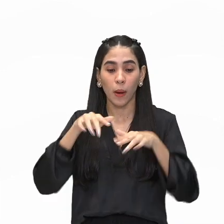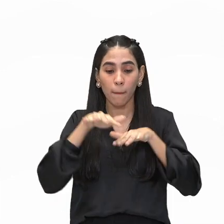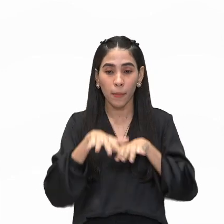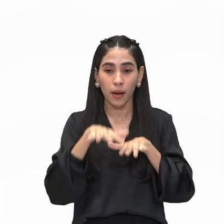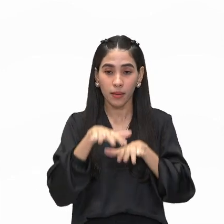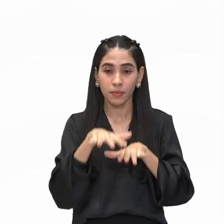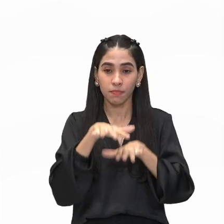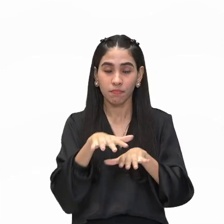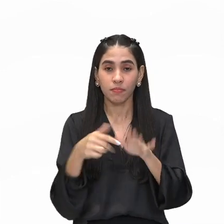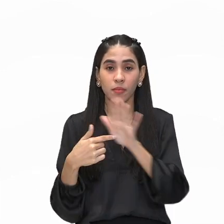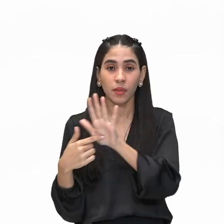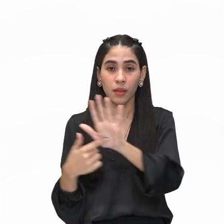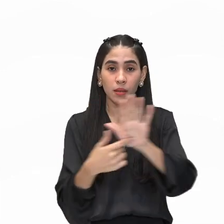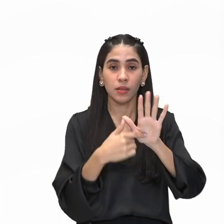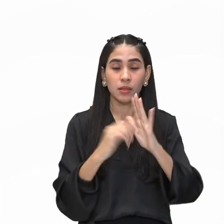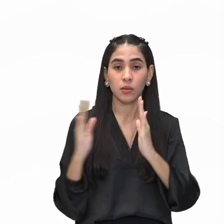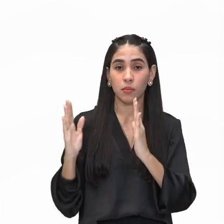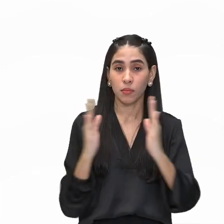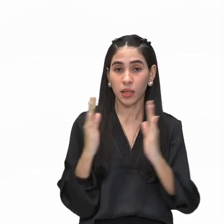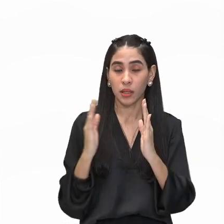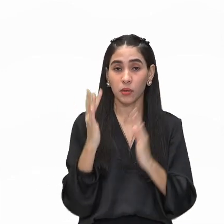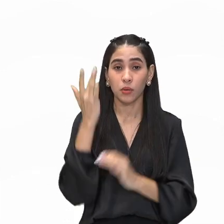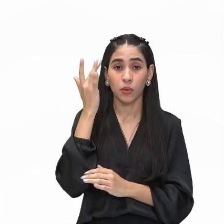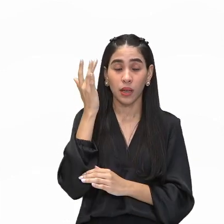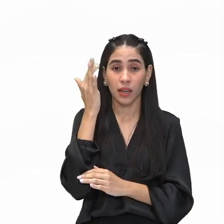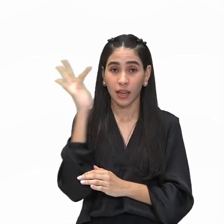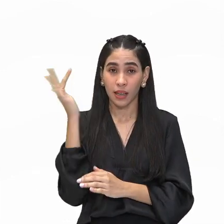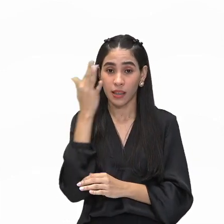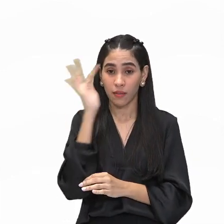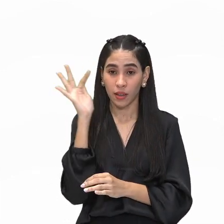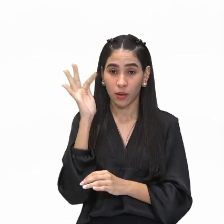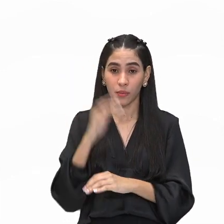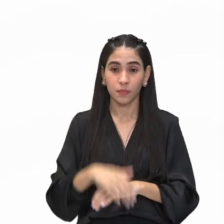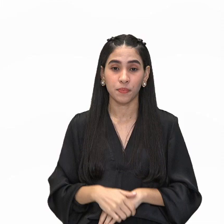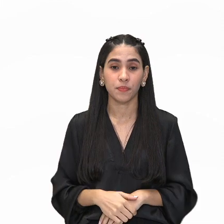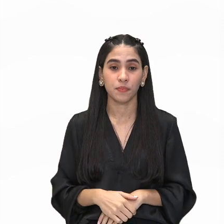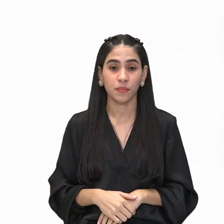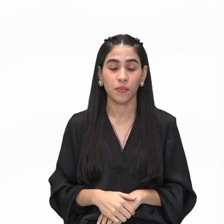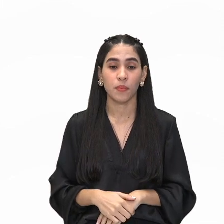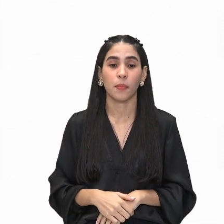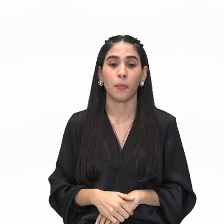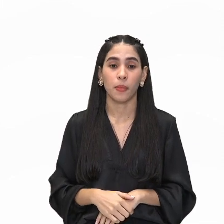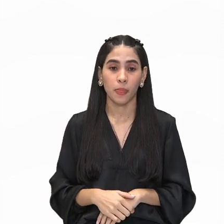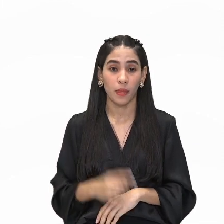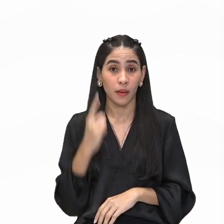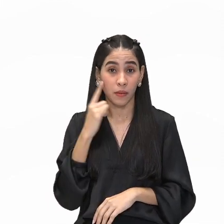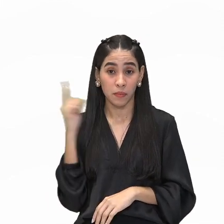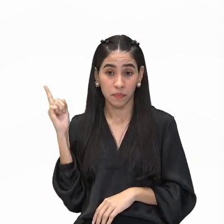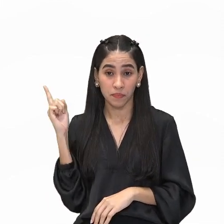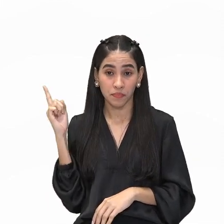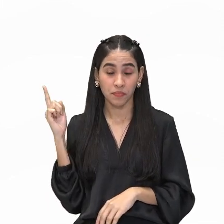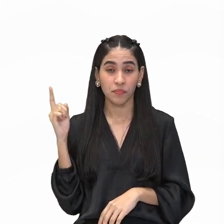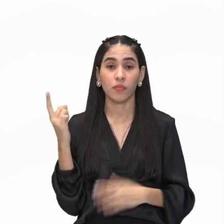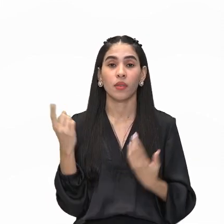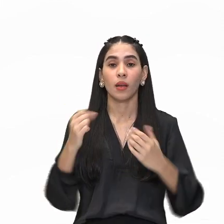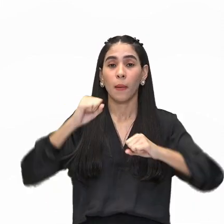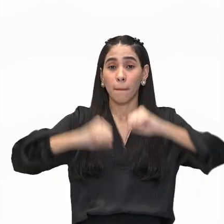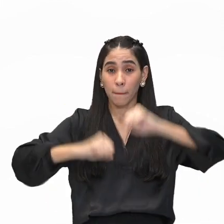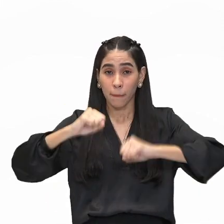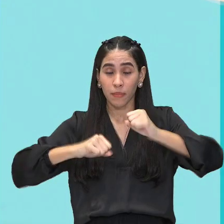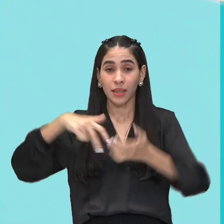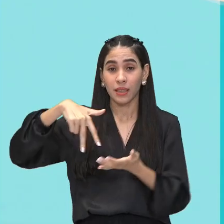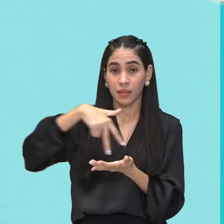e apresentações no período carnavalesco. Então, essa dança folclórica maracatu,